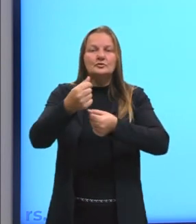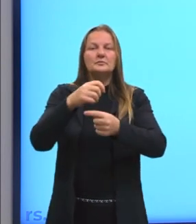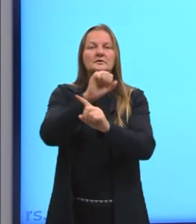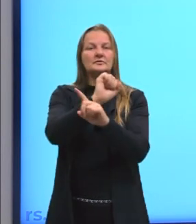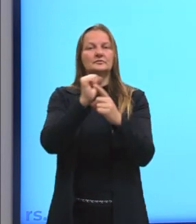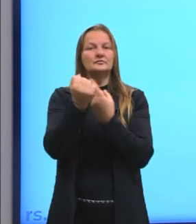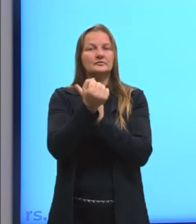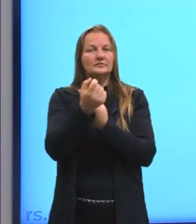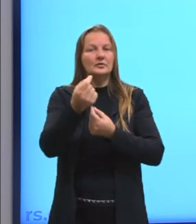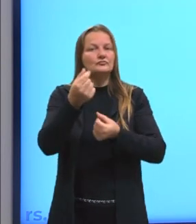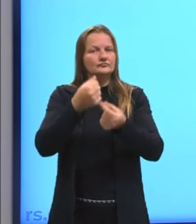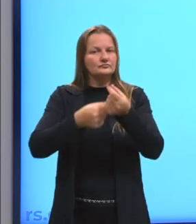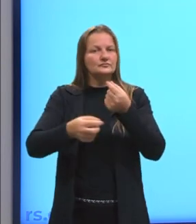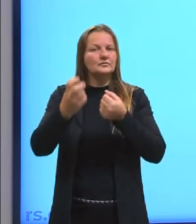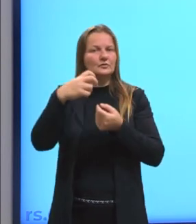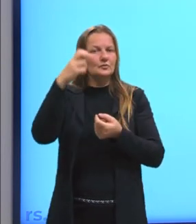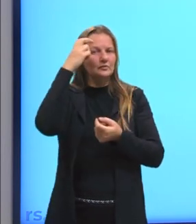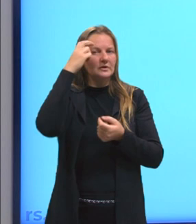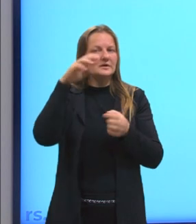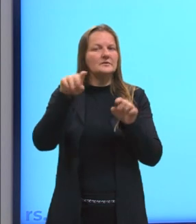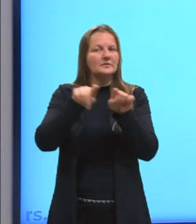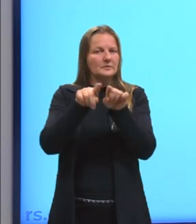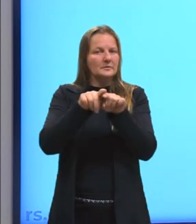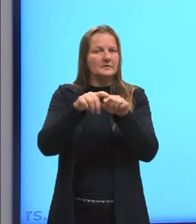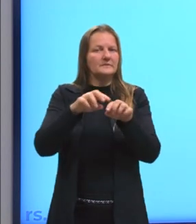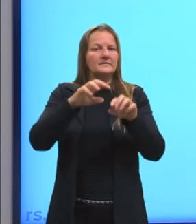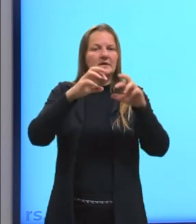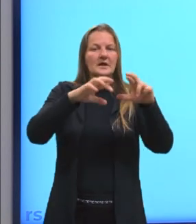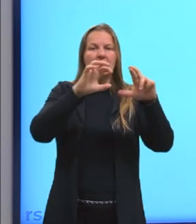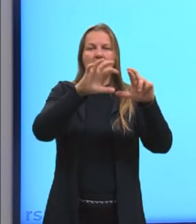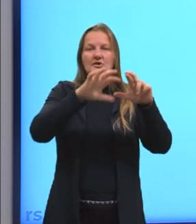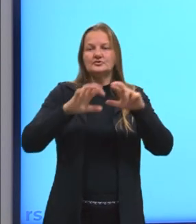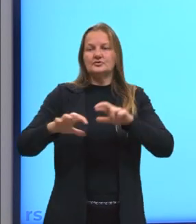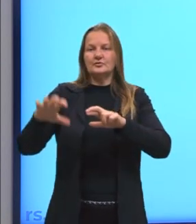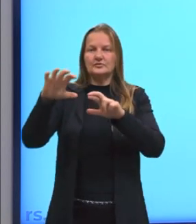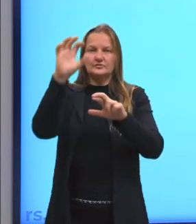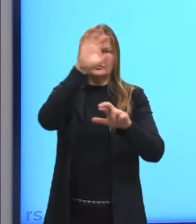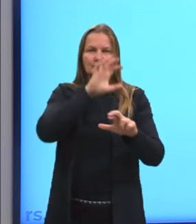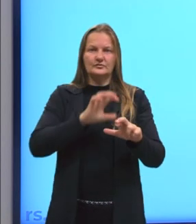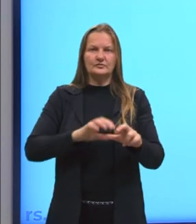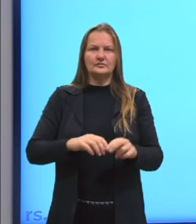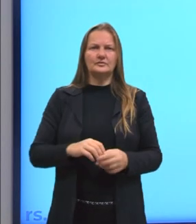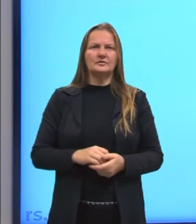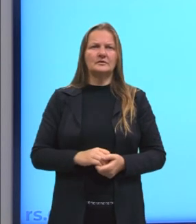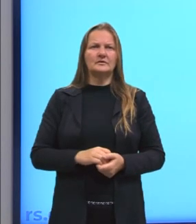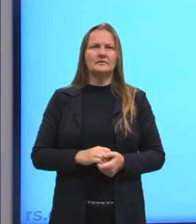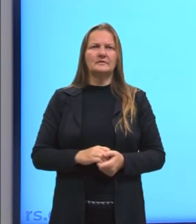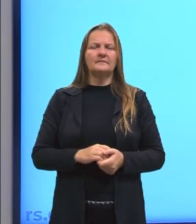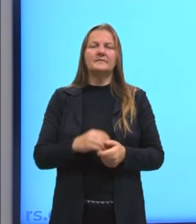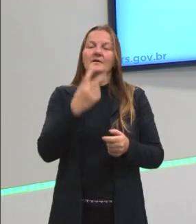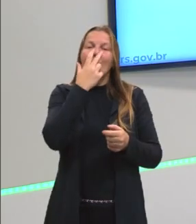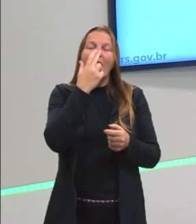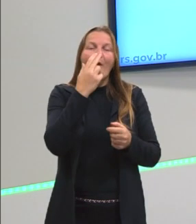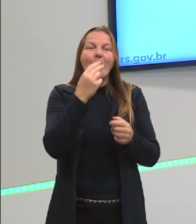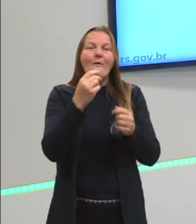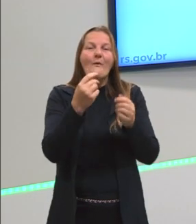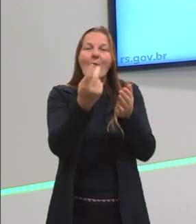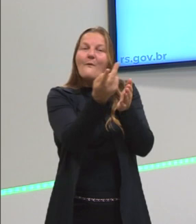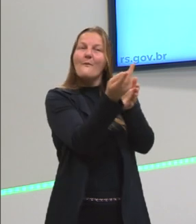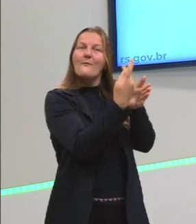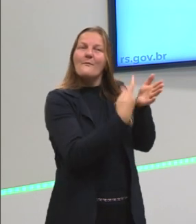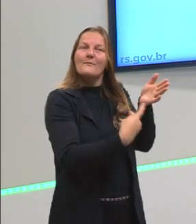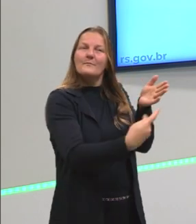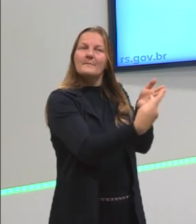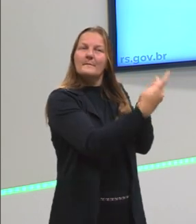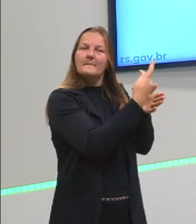e culturais entre nossas várias regiões que iremos ver na sequência. Aqui eu trago, então, um mosaico cultural do Brasil.